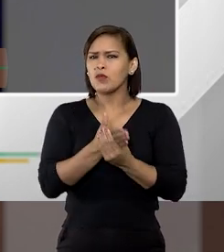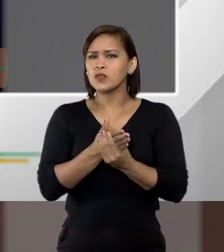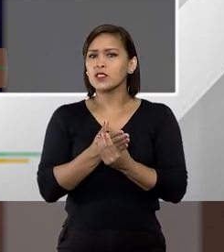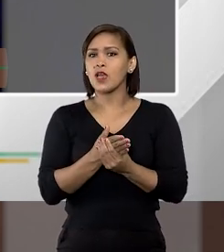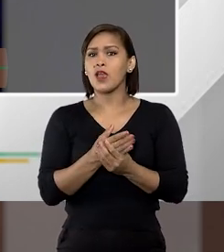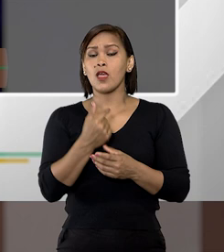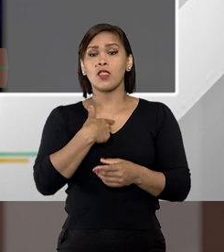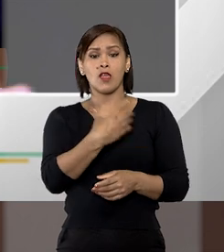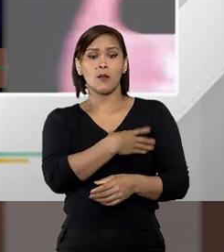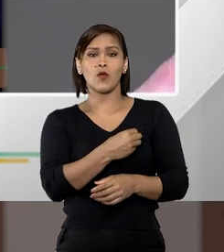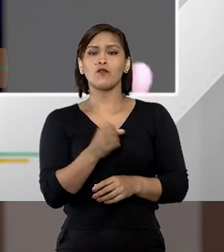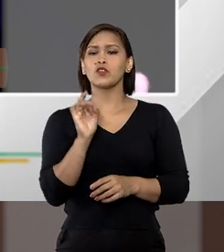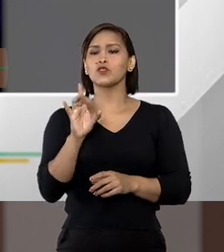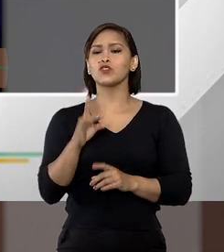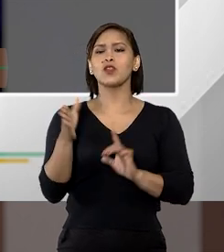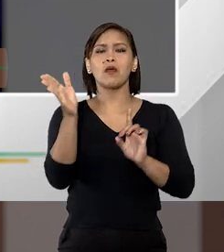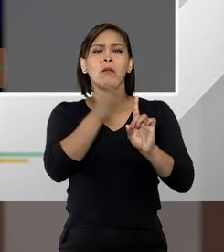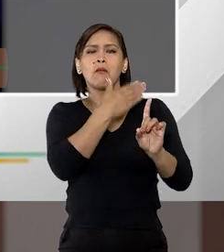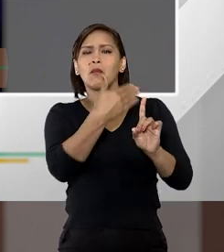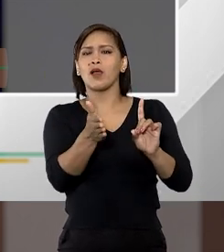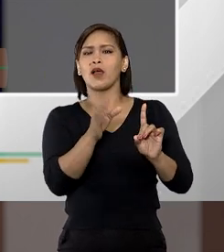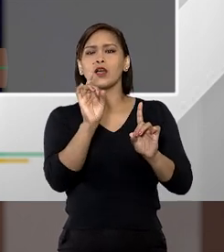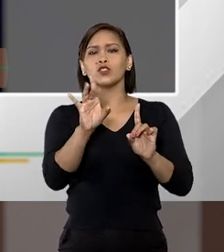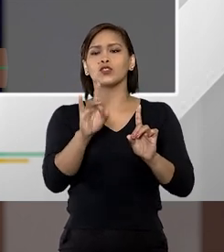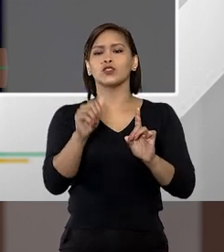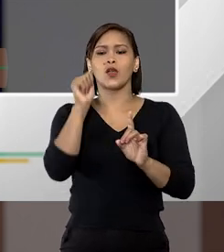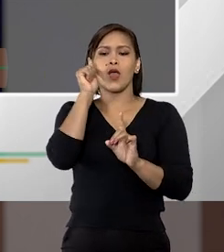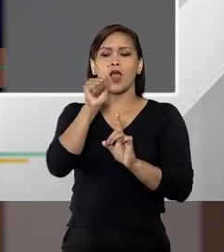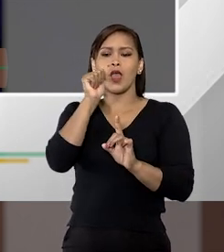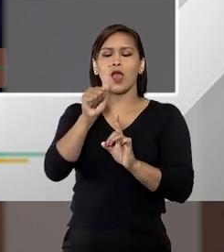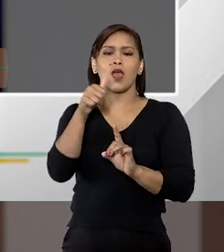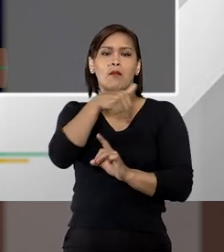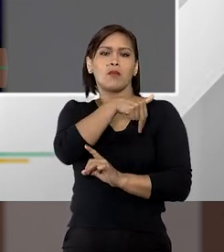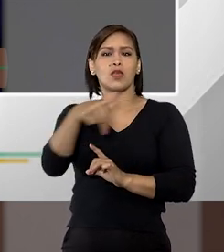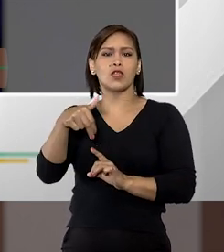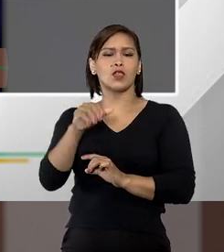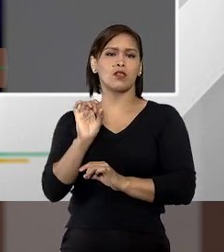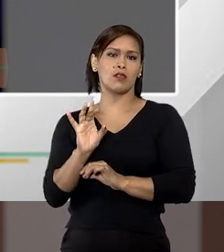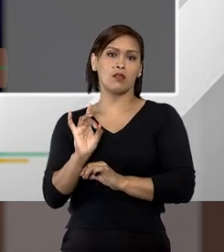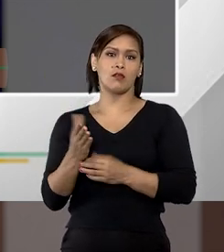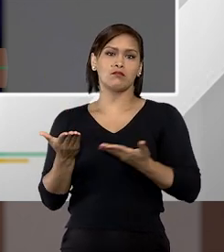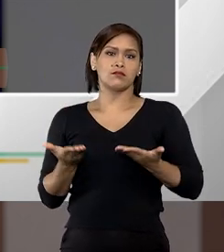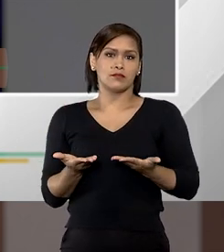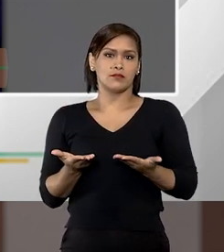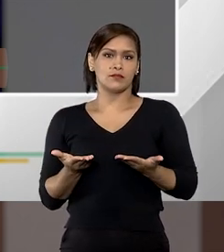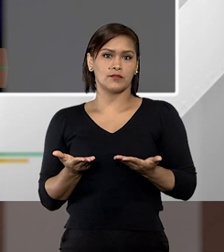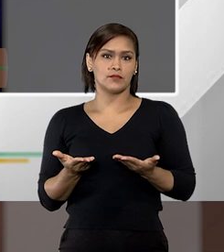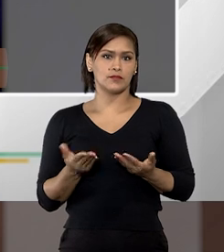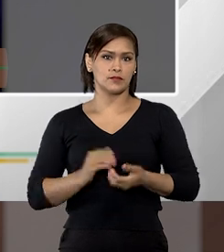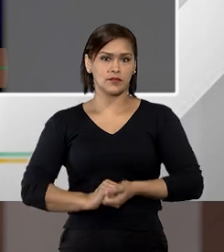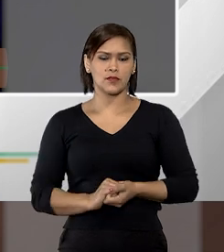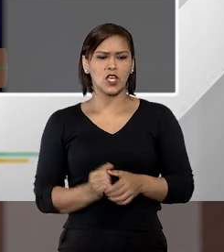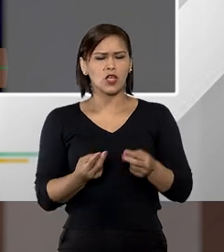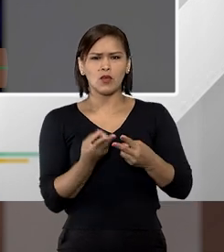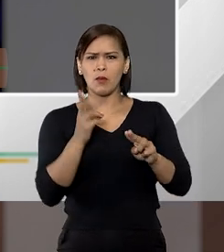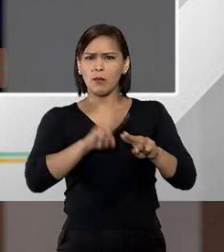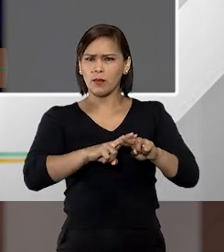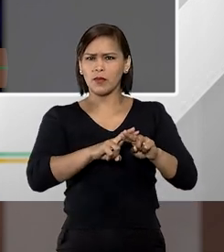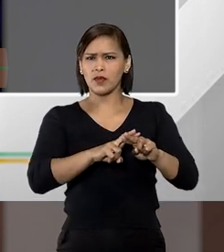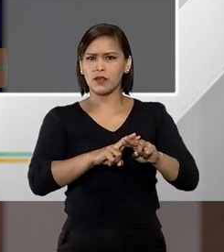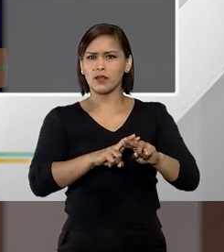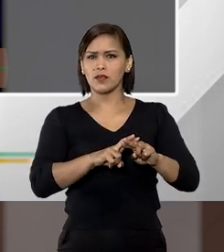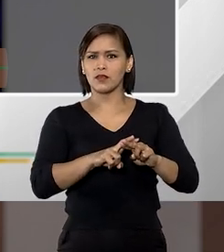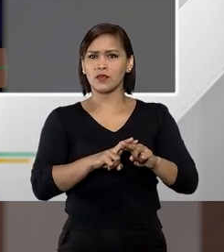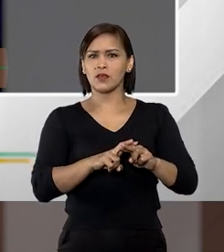não o meu filho só deu uns tapas na minha na minha nora e e o senhor prendeu o meu